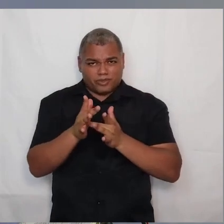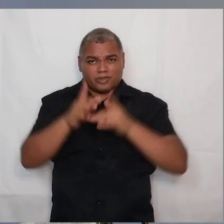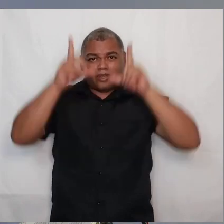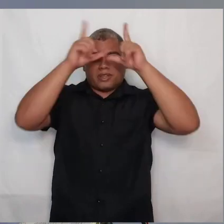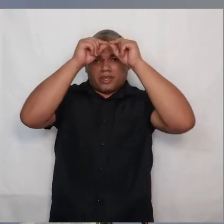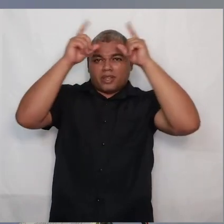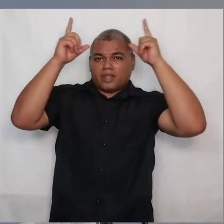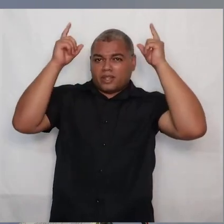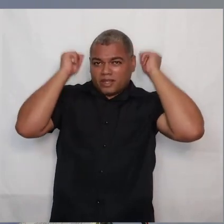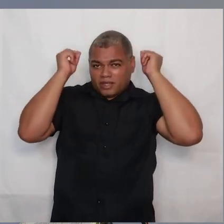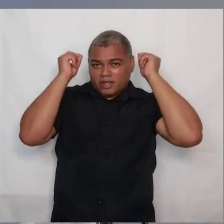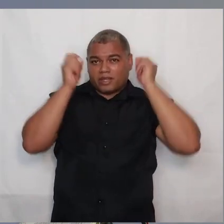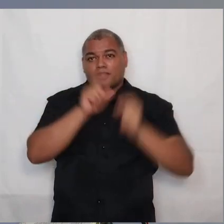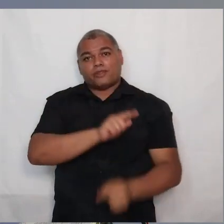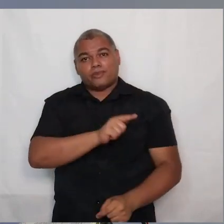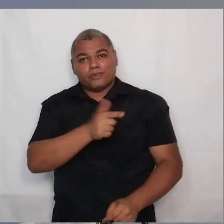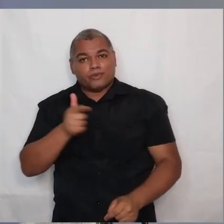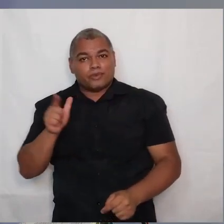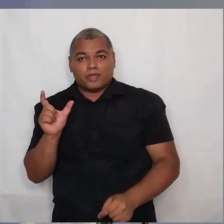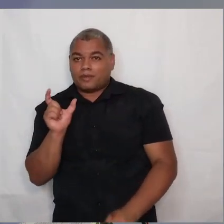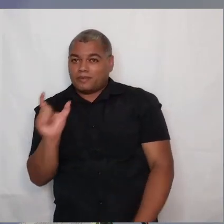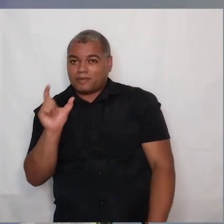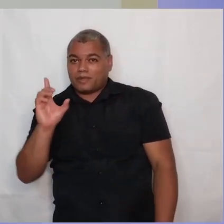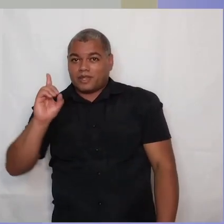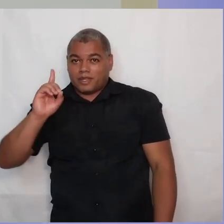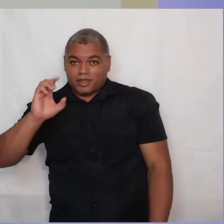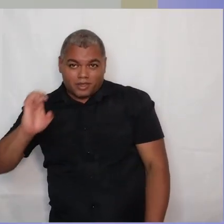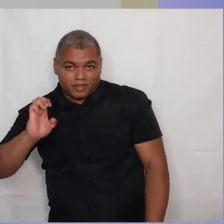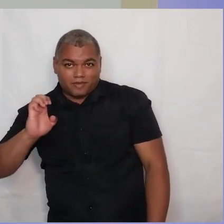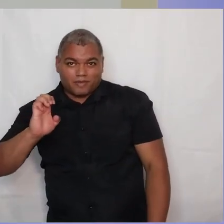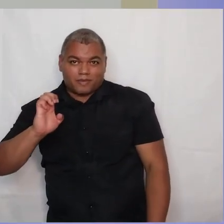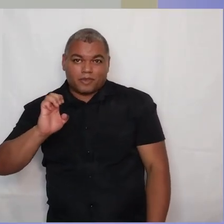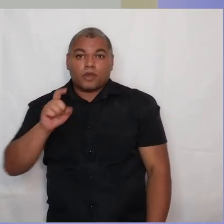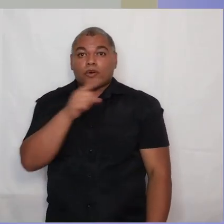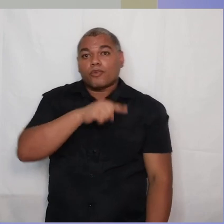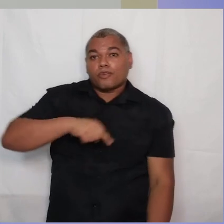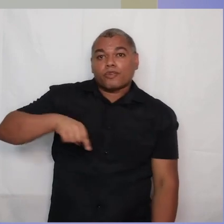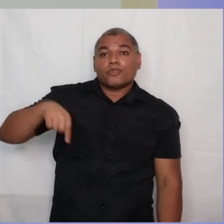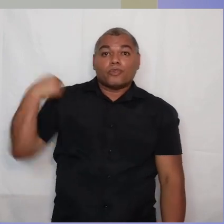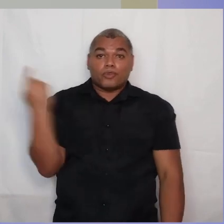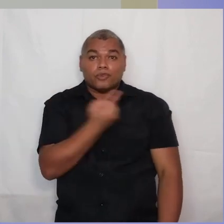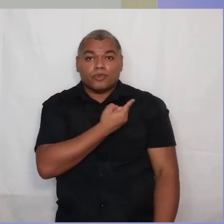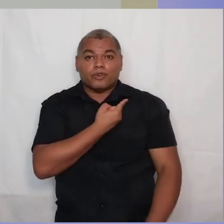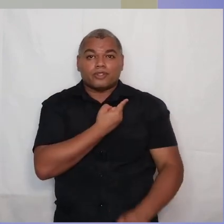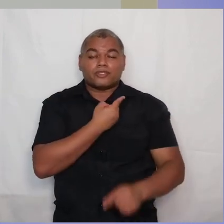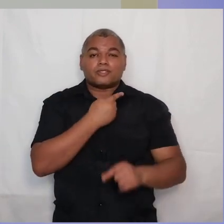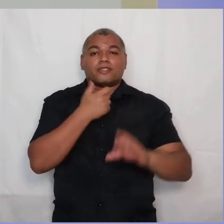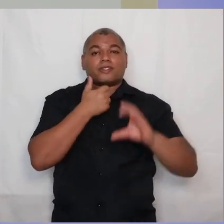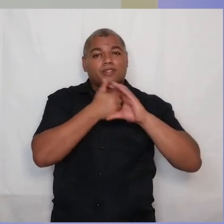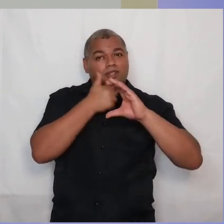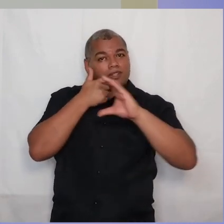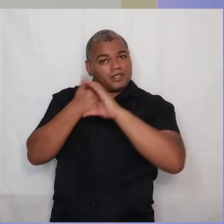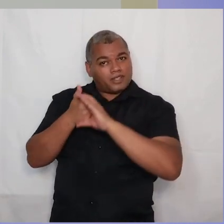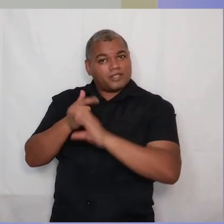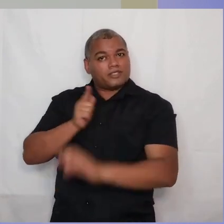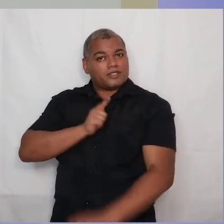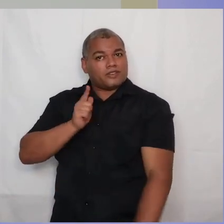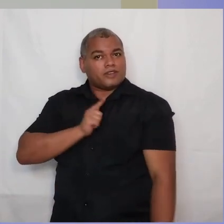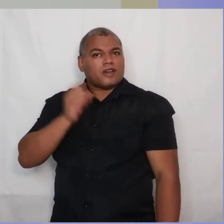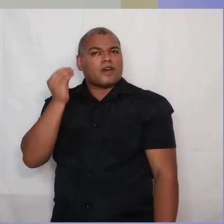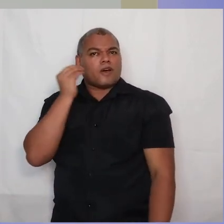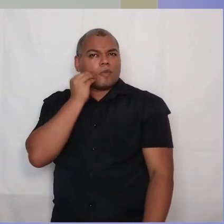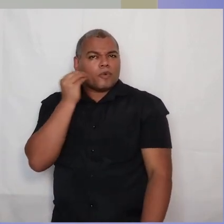o D. Não foi assim que você aprendeu Cristo. Nós cristãos, nós tivemos o privilégio, o